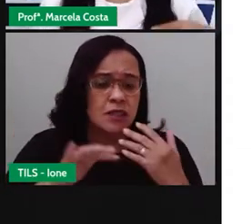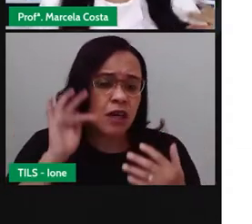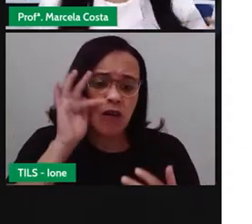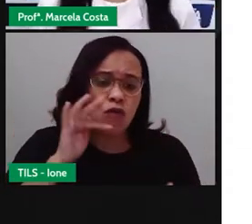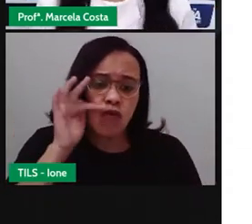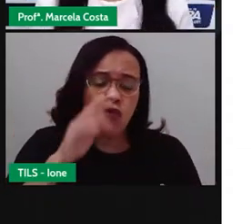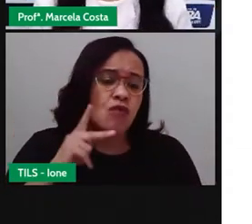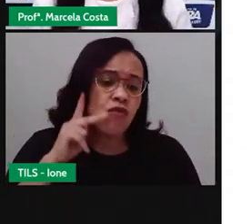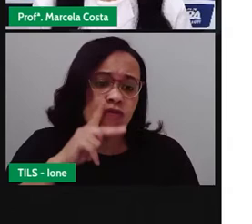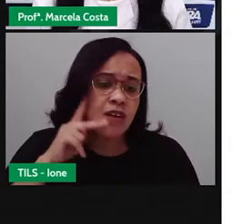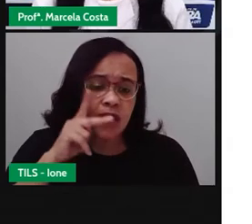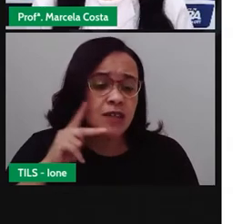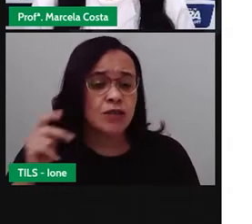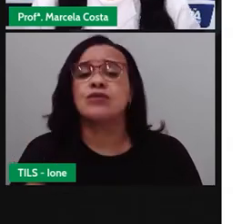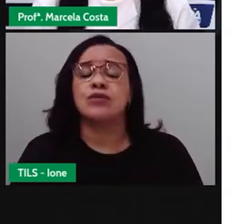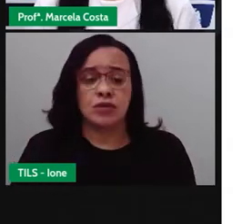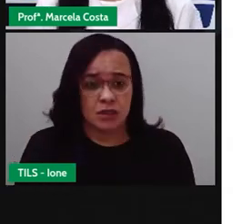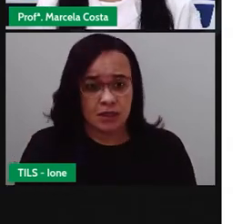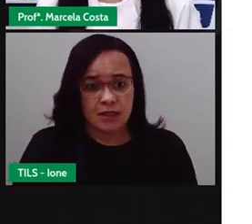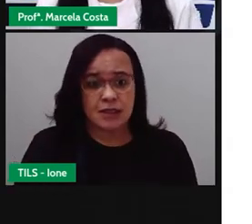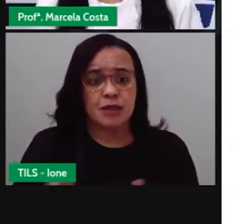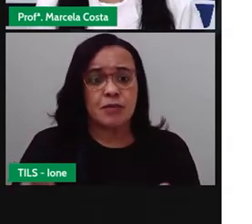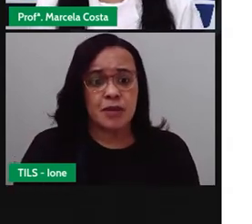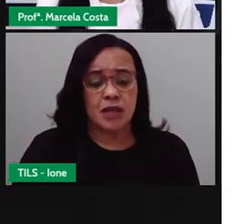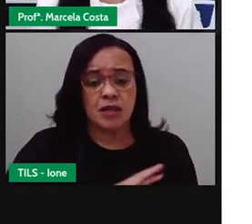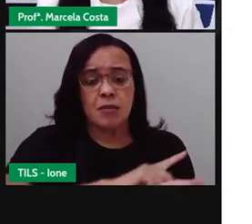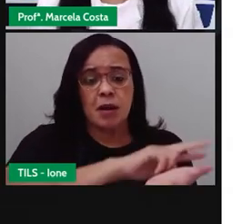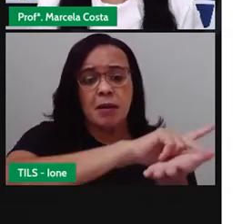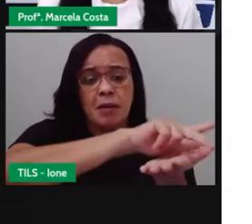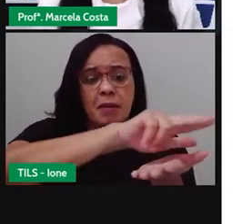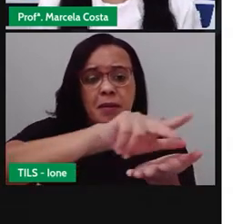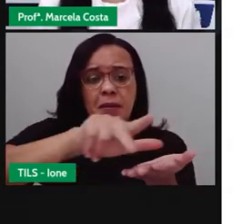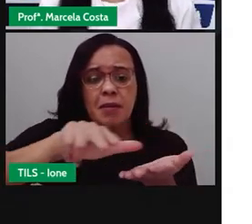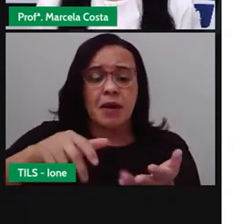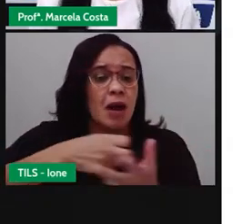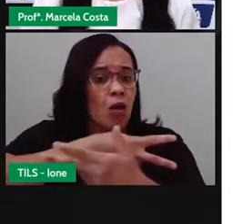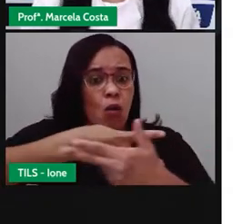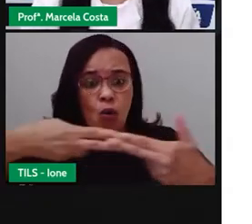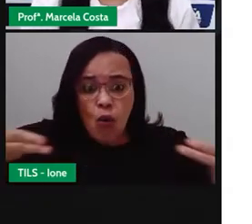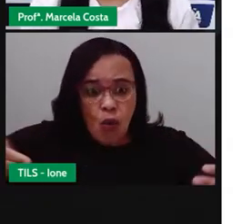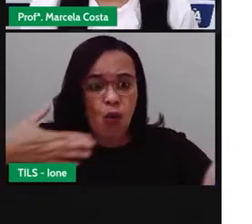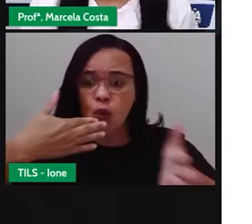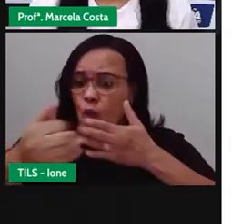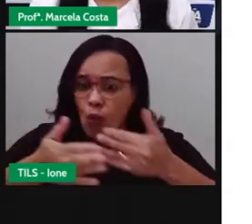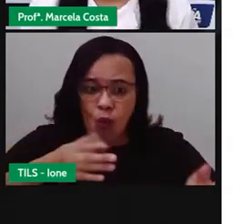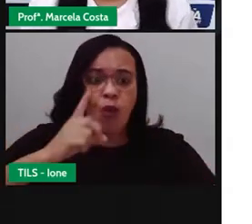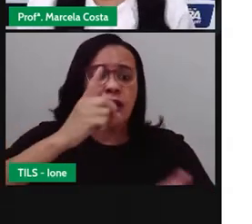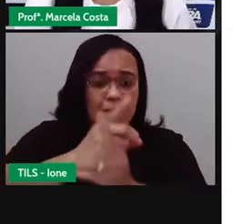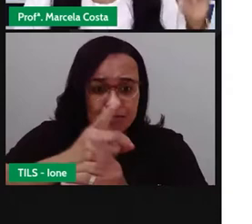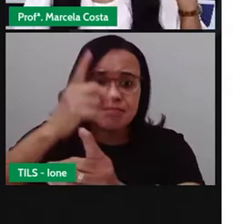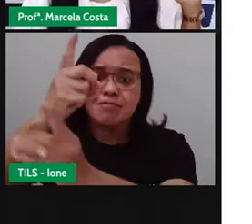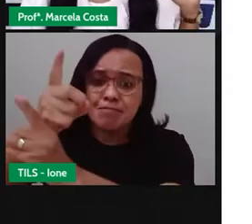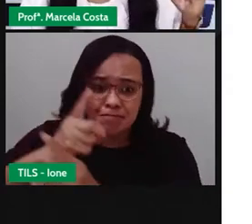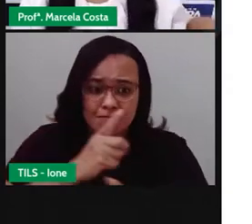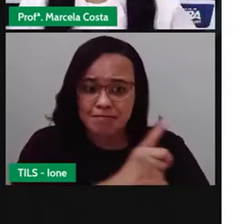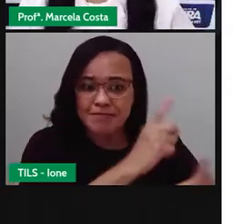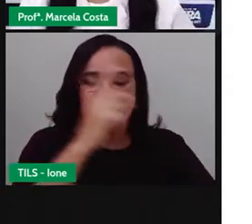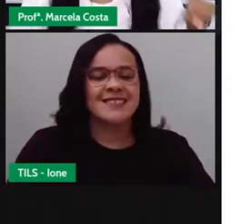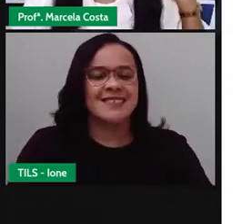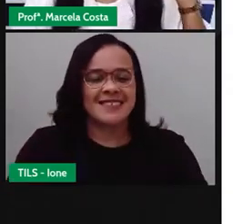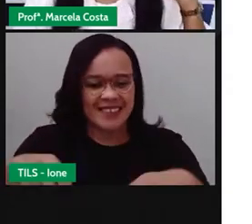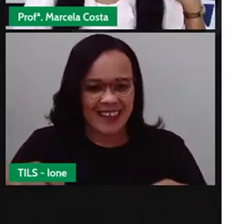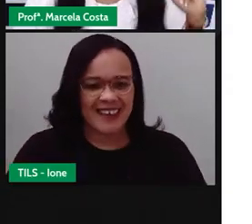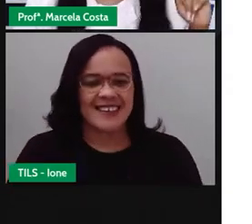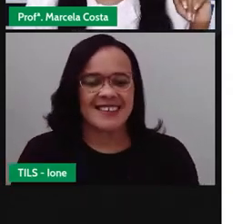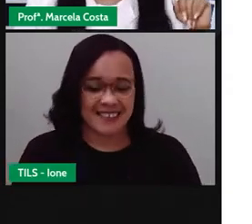gorduras, frutas, diversas coisas que a gente consegue encontrar nesse lugar. Vimos também,